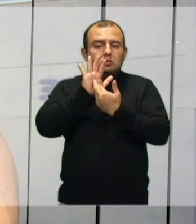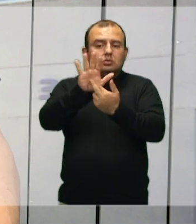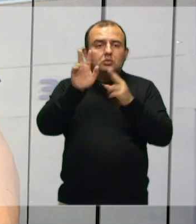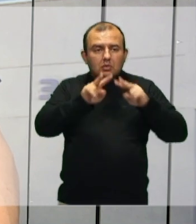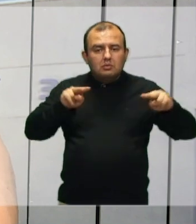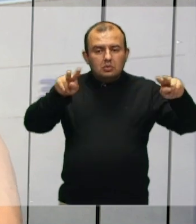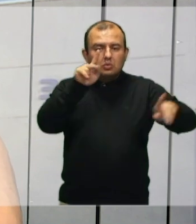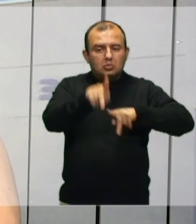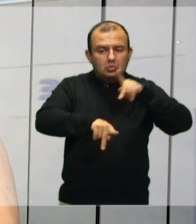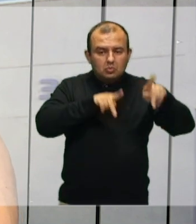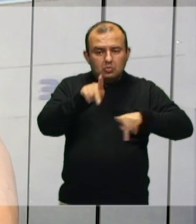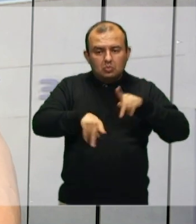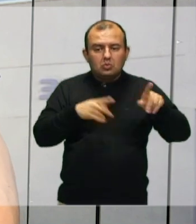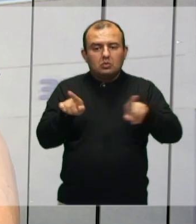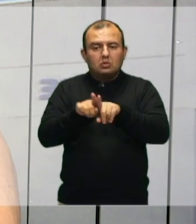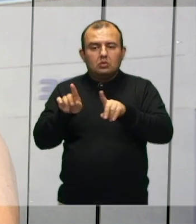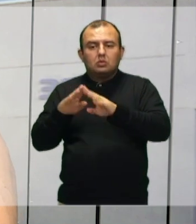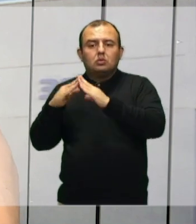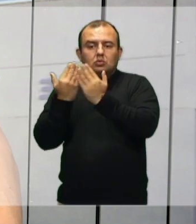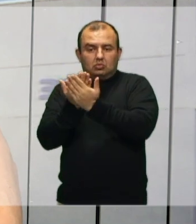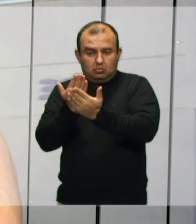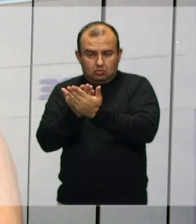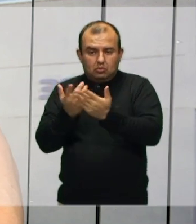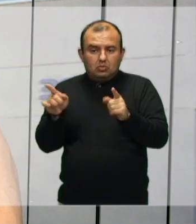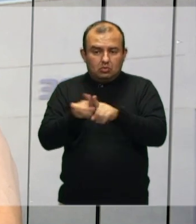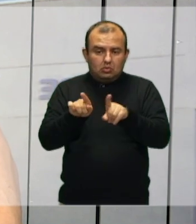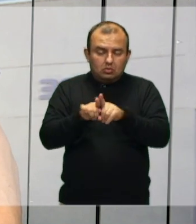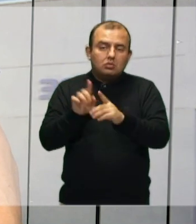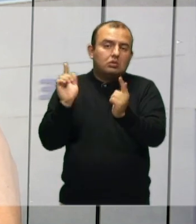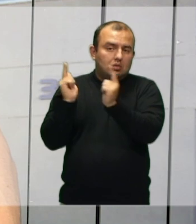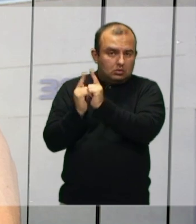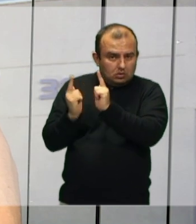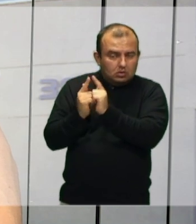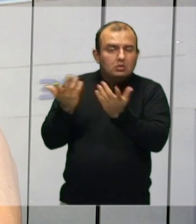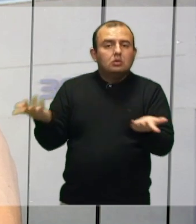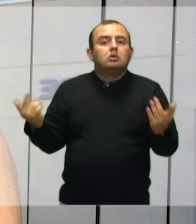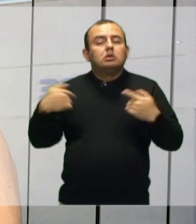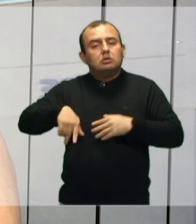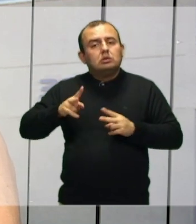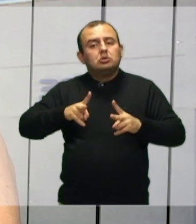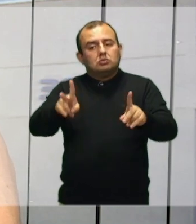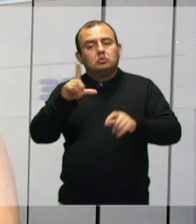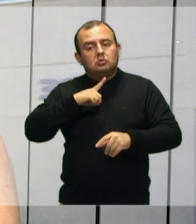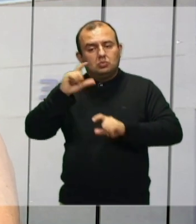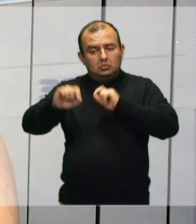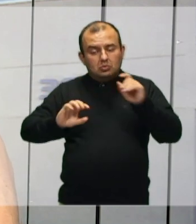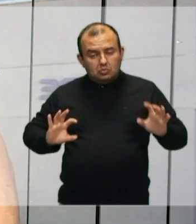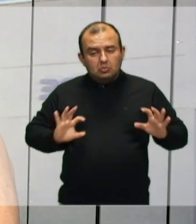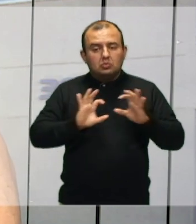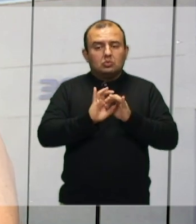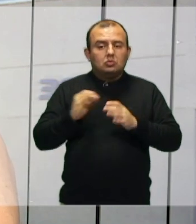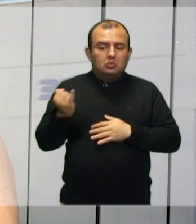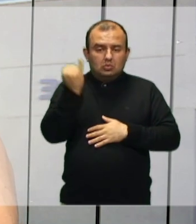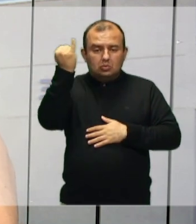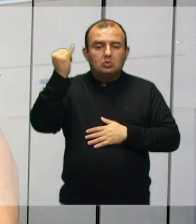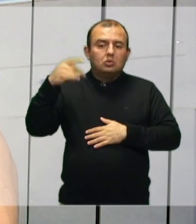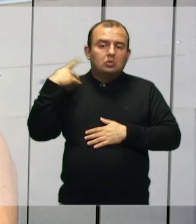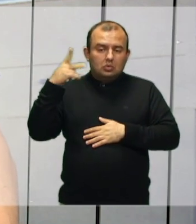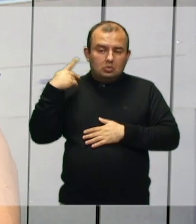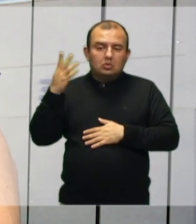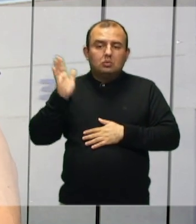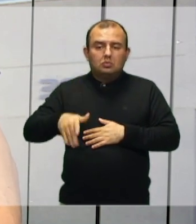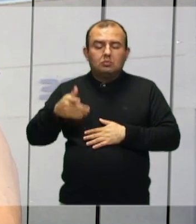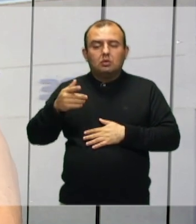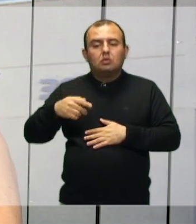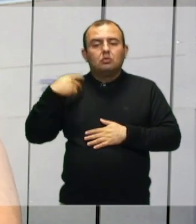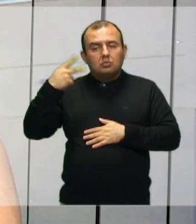visão do povo, a visão das escolas que elas atendem e também eu sempre tive uma ligação muito importante com política, meu pai já foi